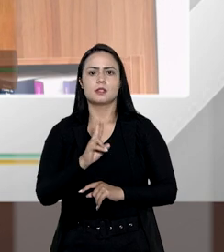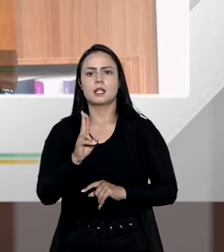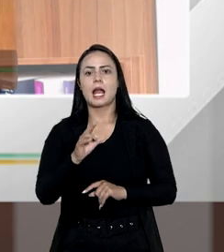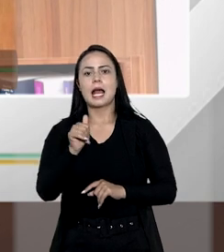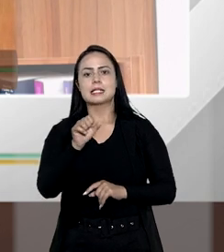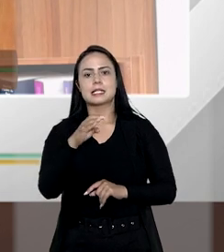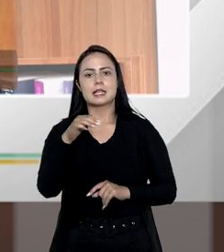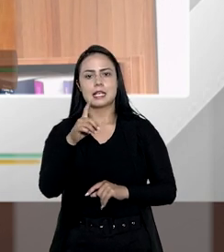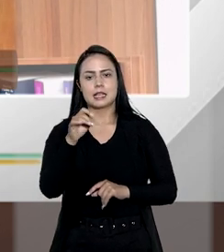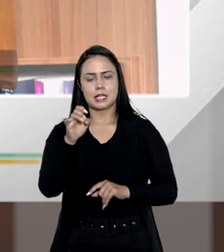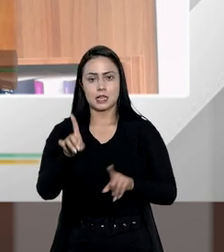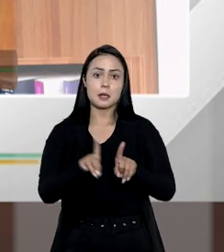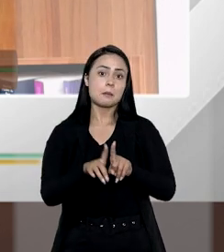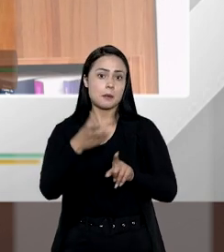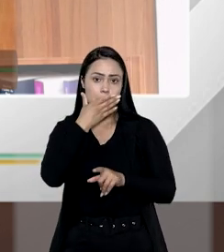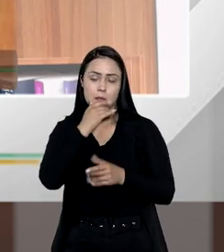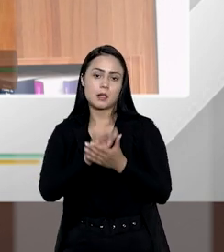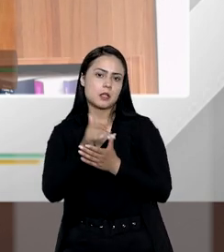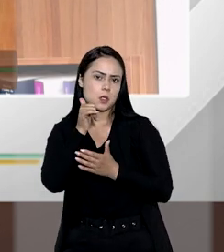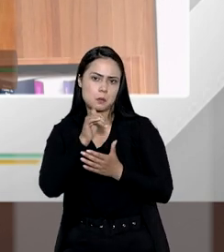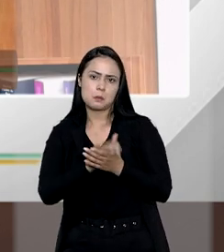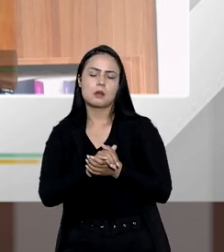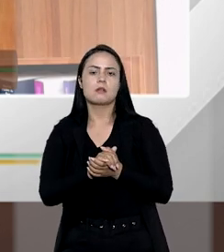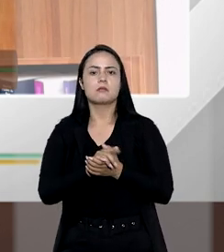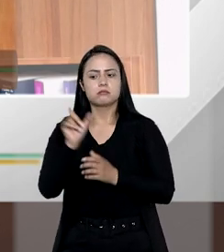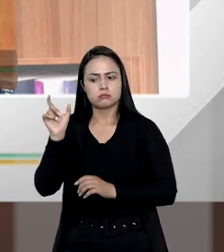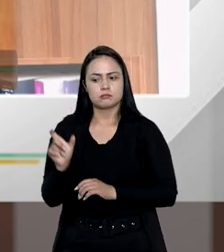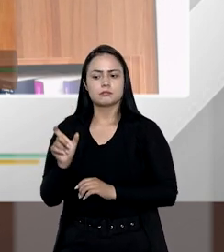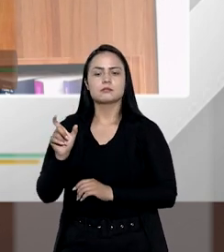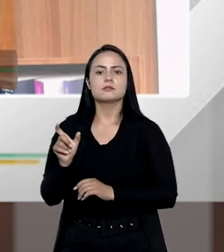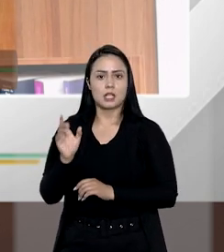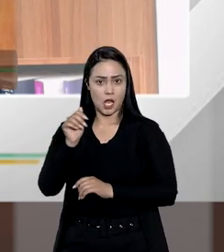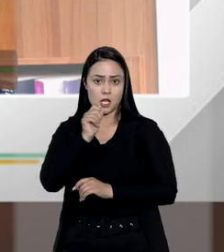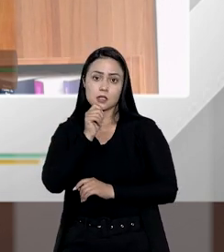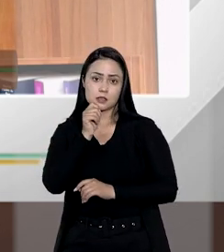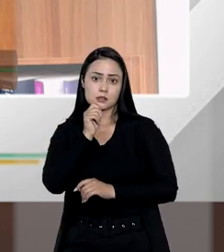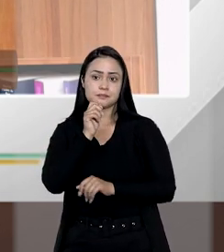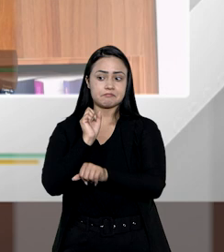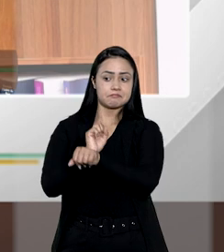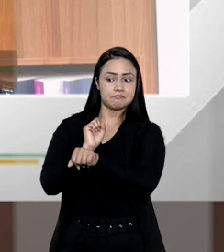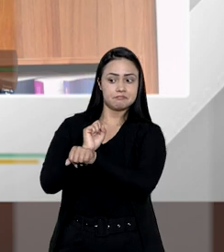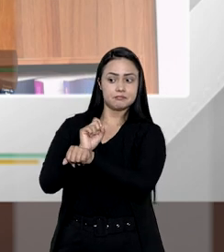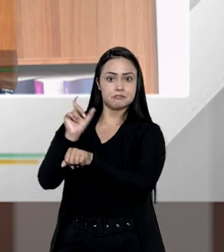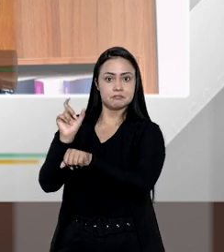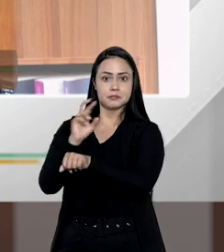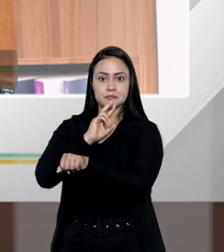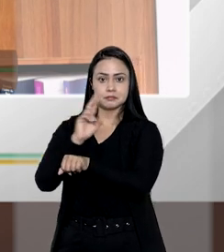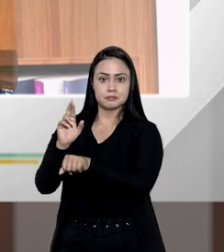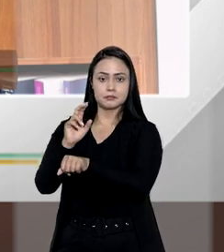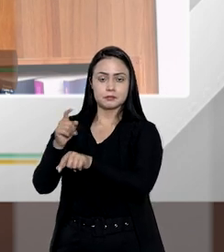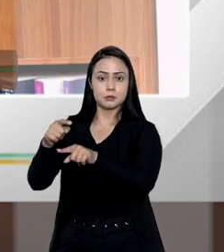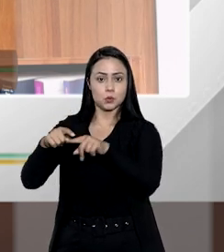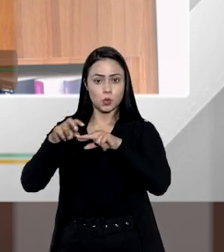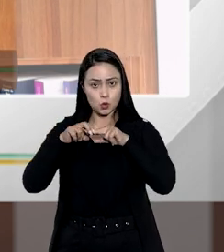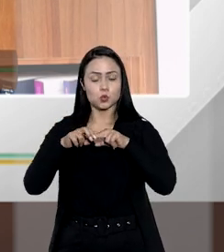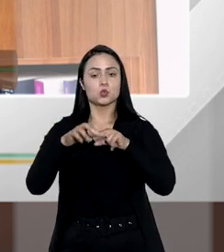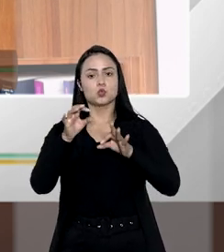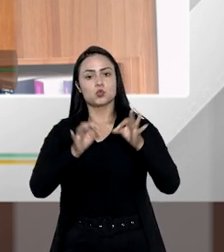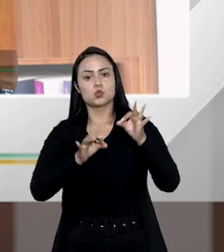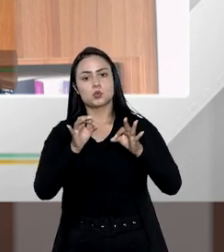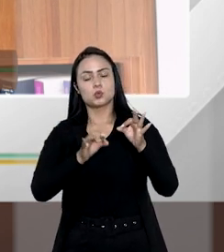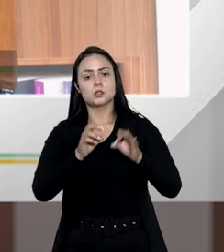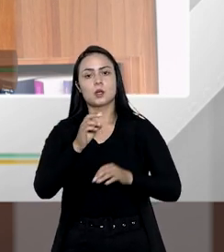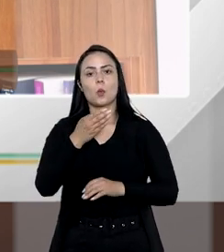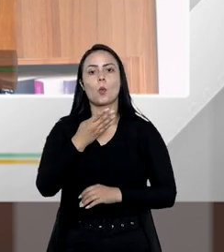os ascendentes e o cônjuge. A situação do companheiro, ela ainda está pendente de resposta em razão dos julgamentos dos